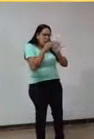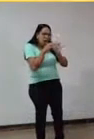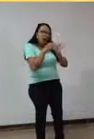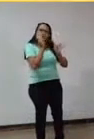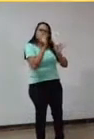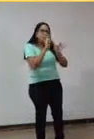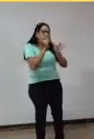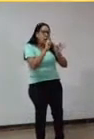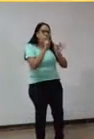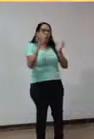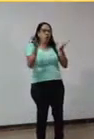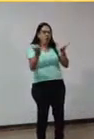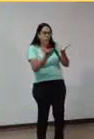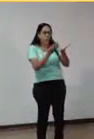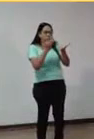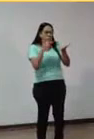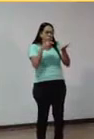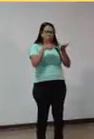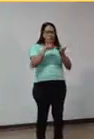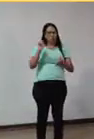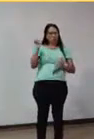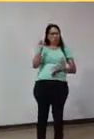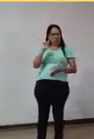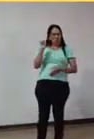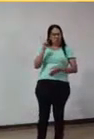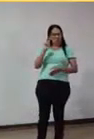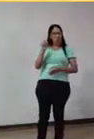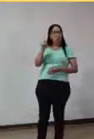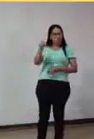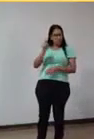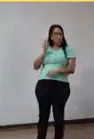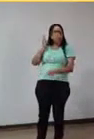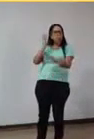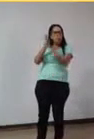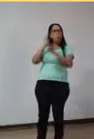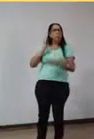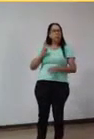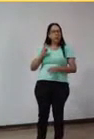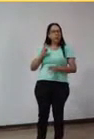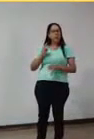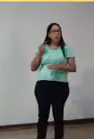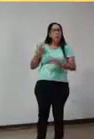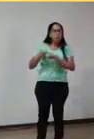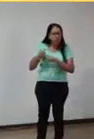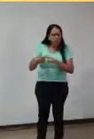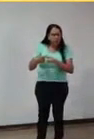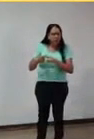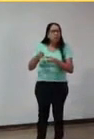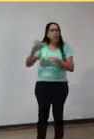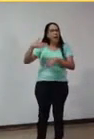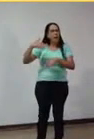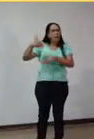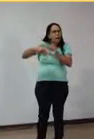Aí, na próxima página, já dizem mas não é bem assim. Vocês vão descobrir por quê. E aí vai, não é?